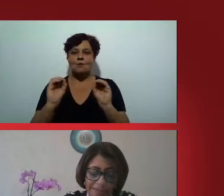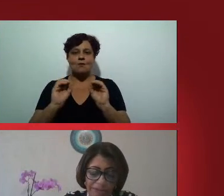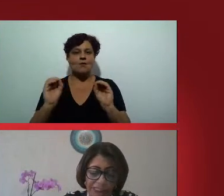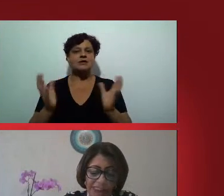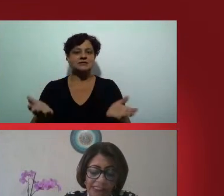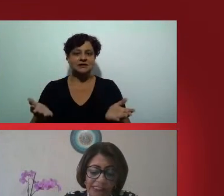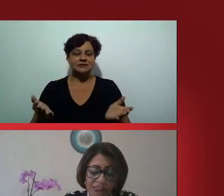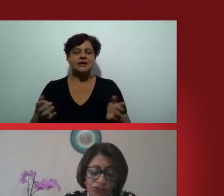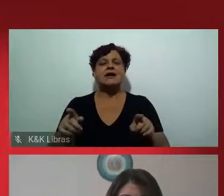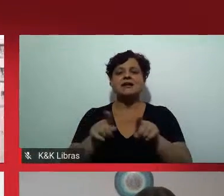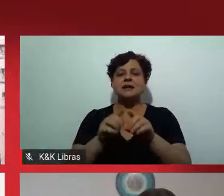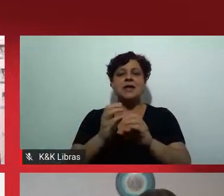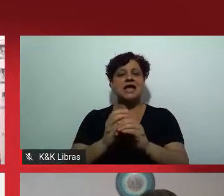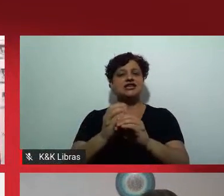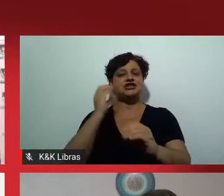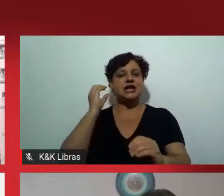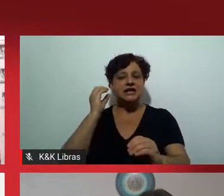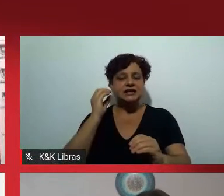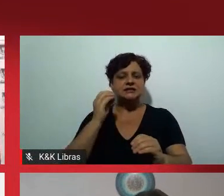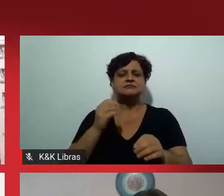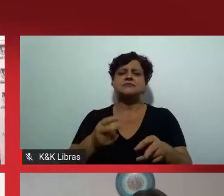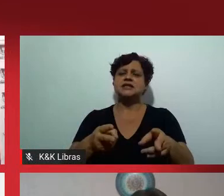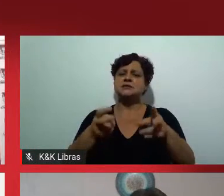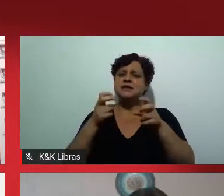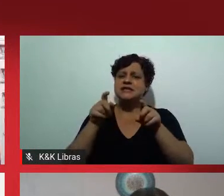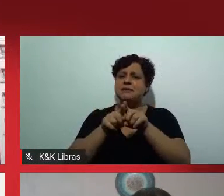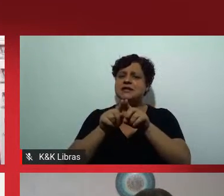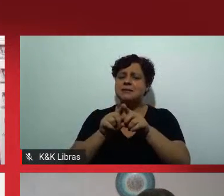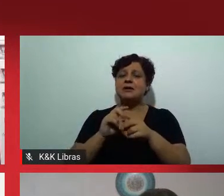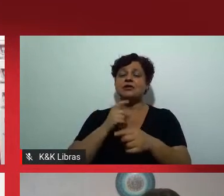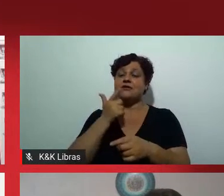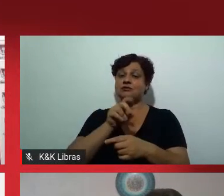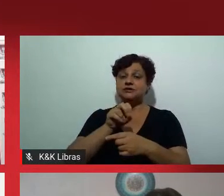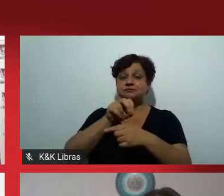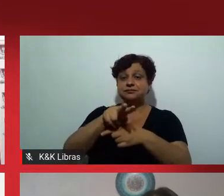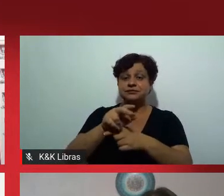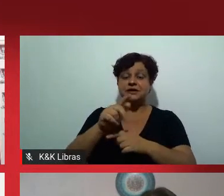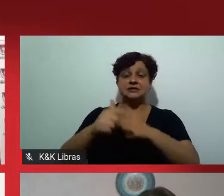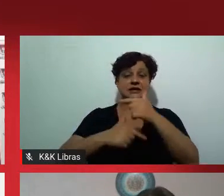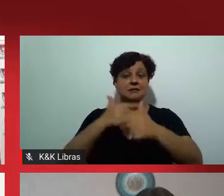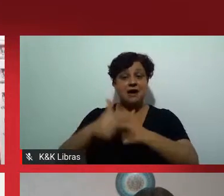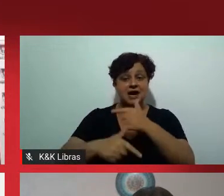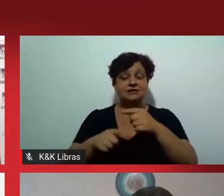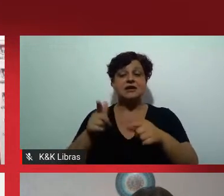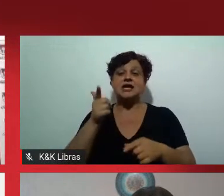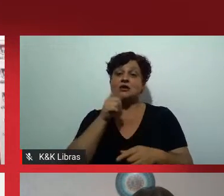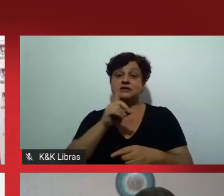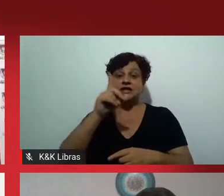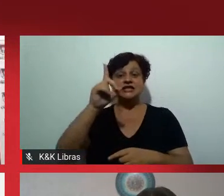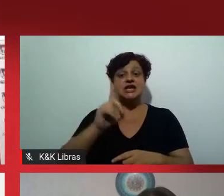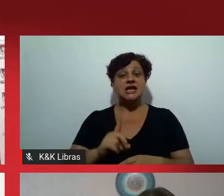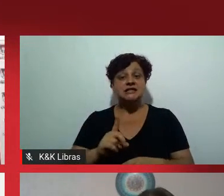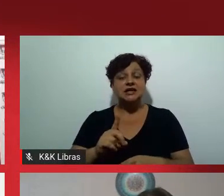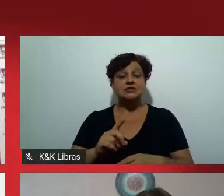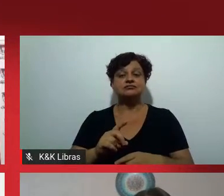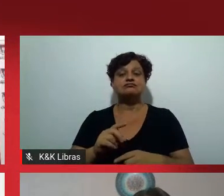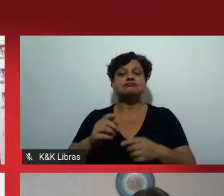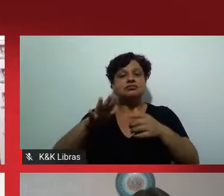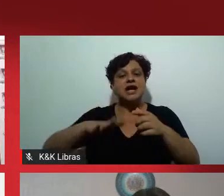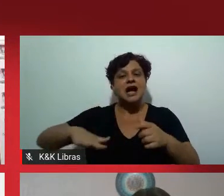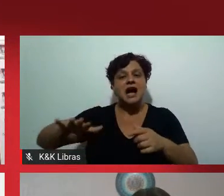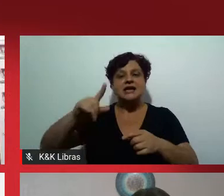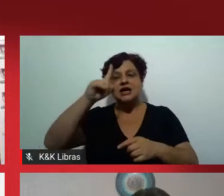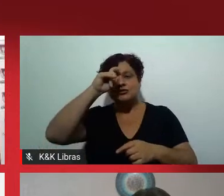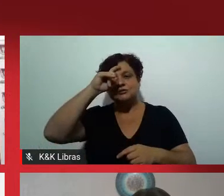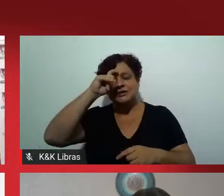engenharia e isso reflete no mercado de trabalho e nos cargos de direção na área hospitalar. Como que a gente pode